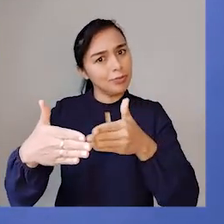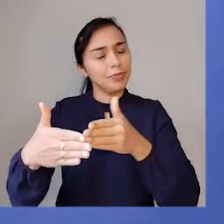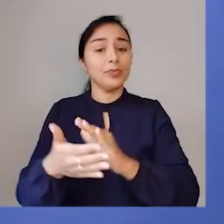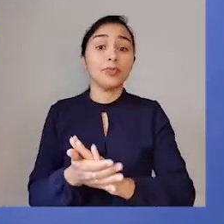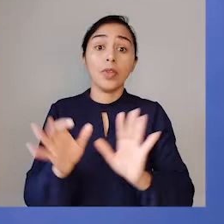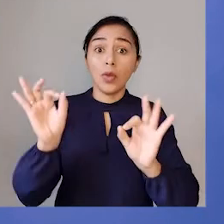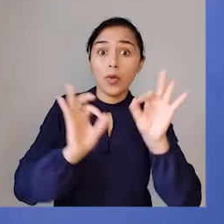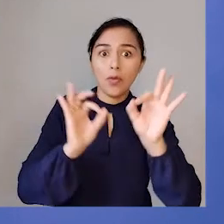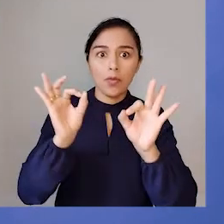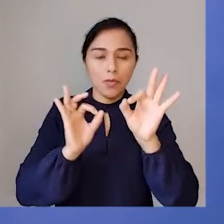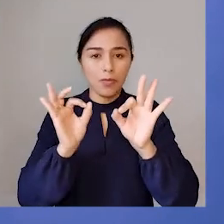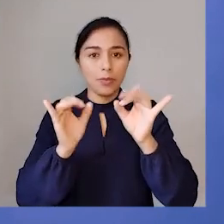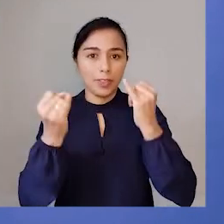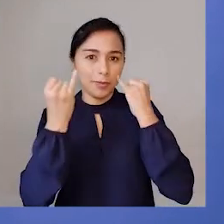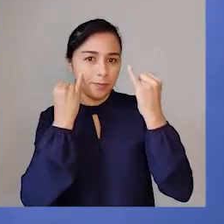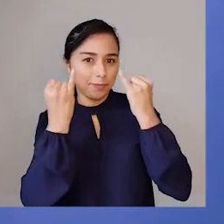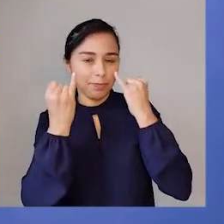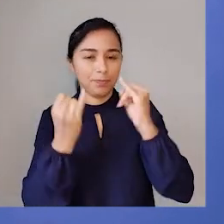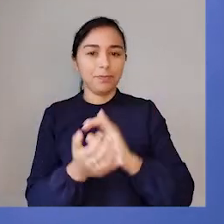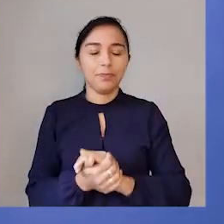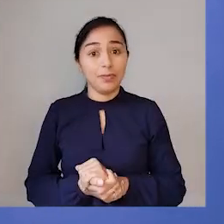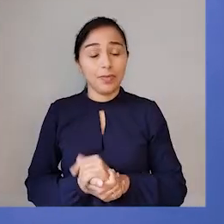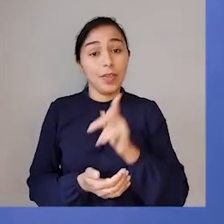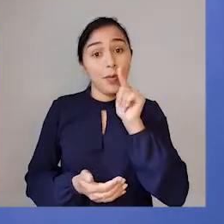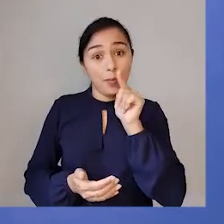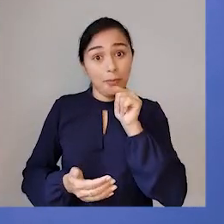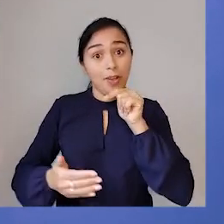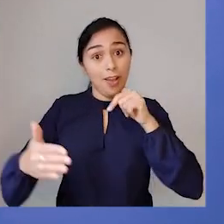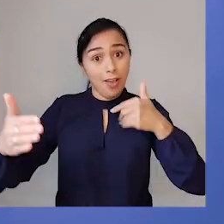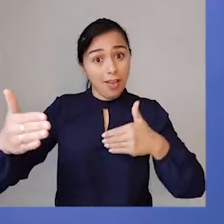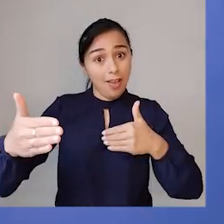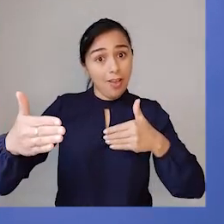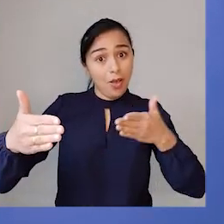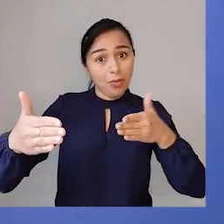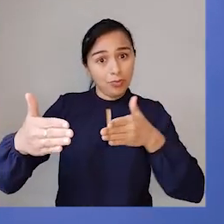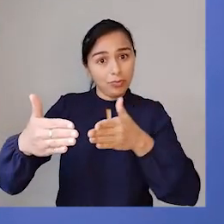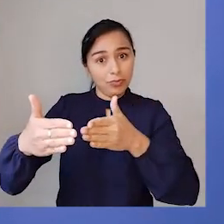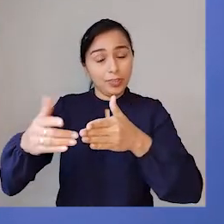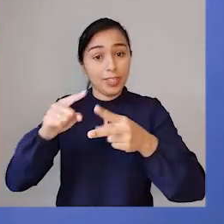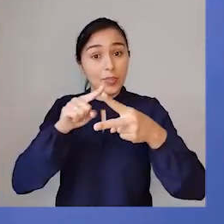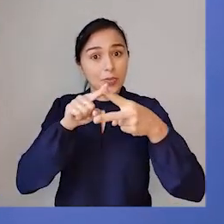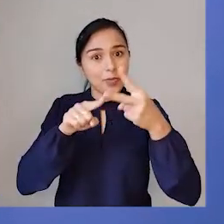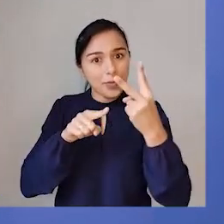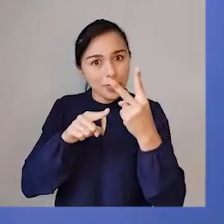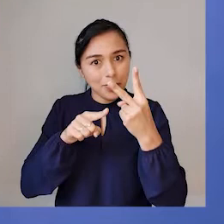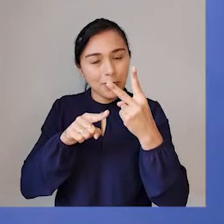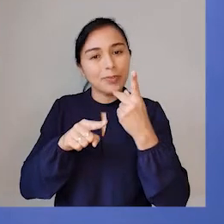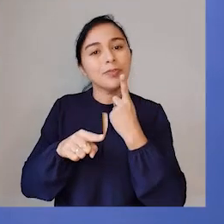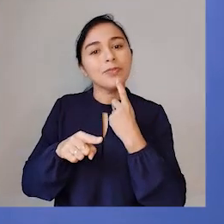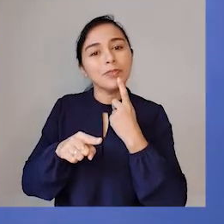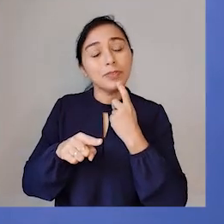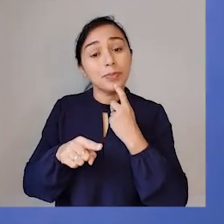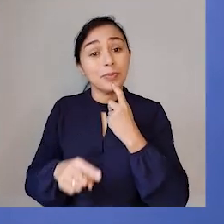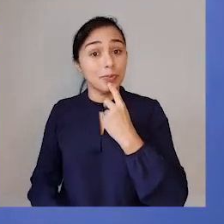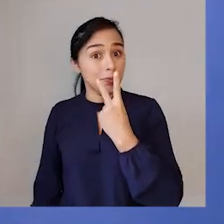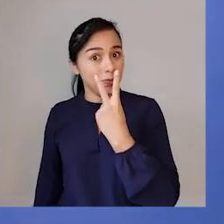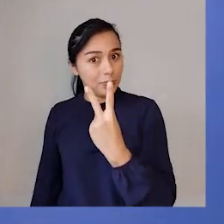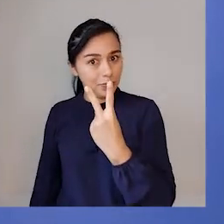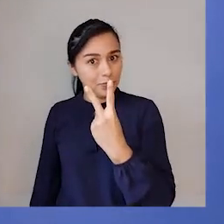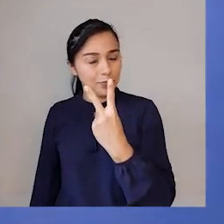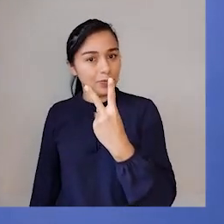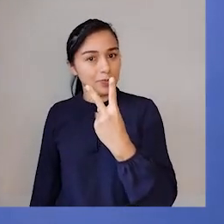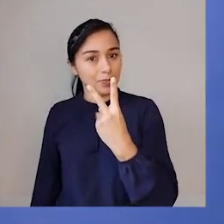informações? Nós temos um aquário e dentro dele tem dois peixes vermelhos. Então, vamos colocar